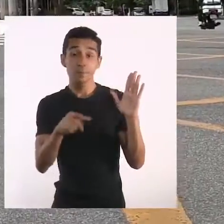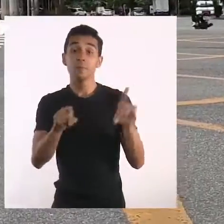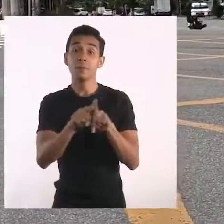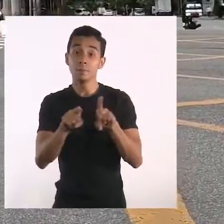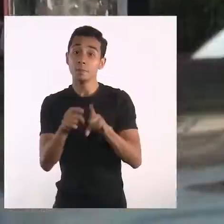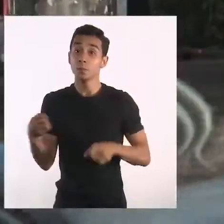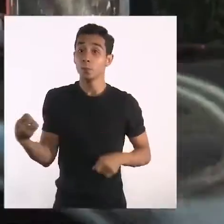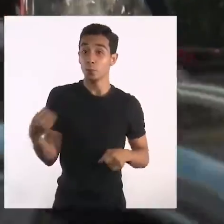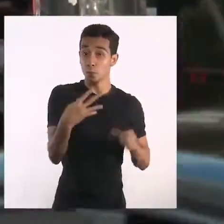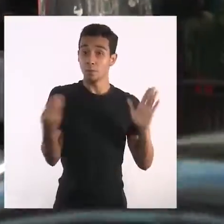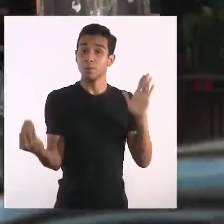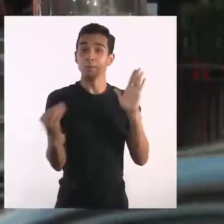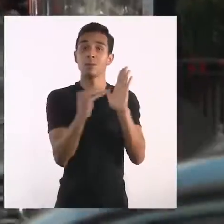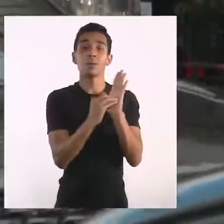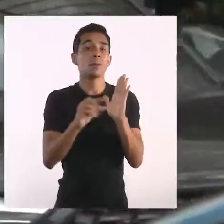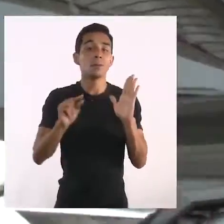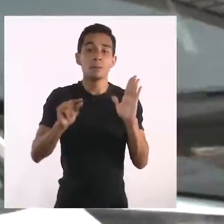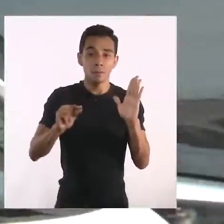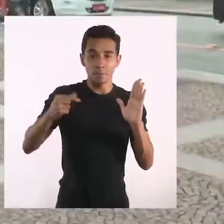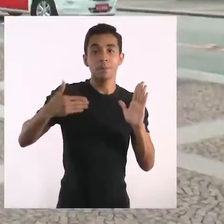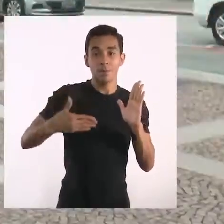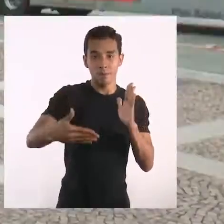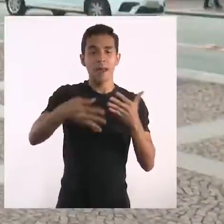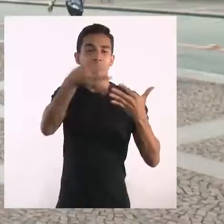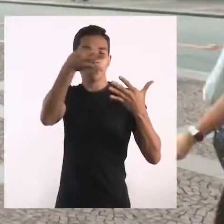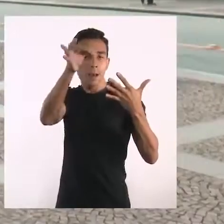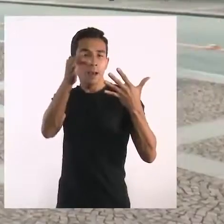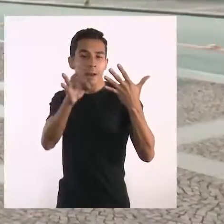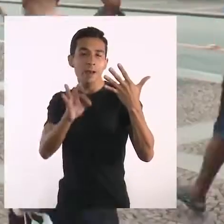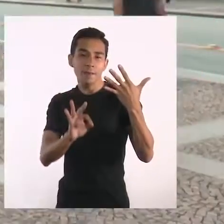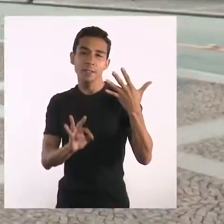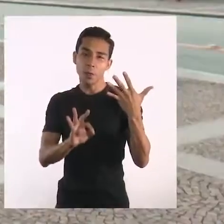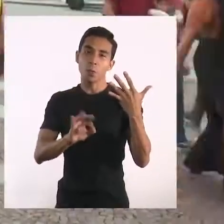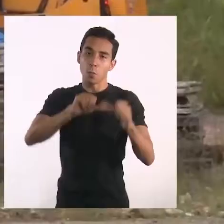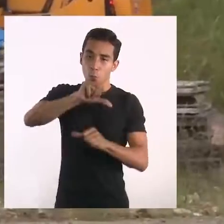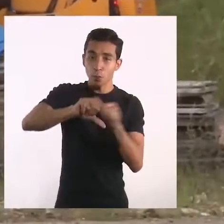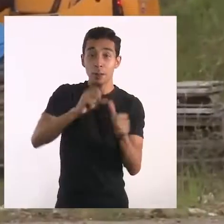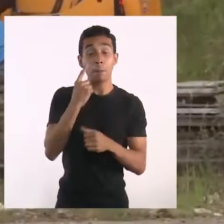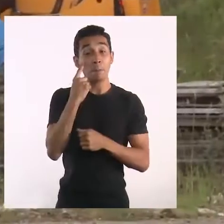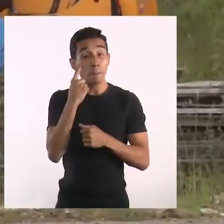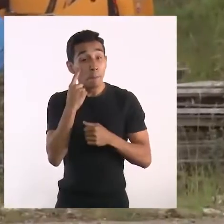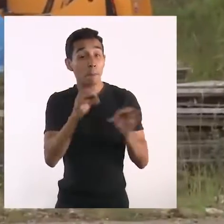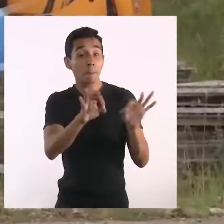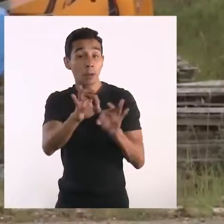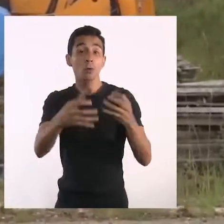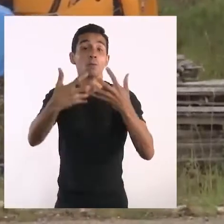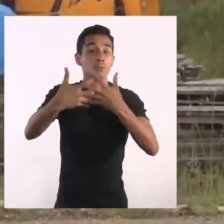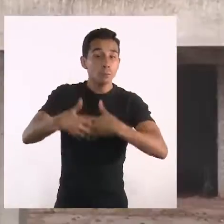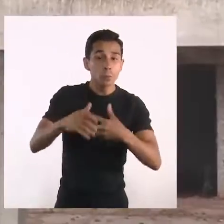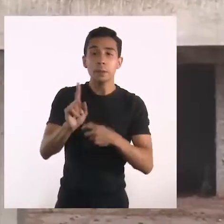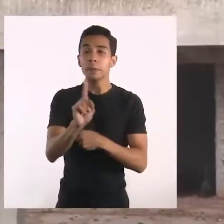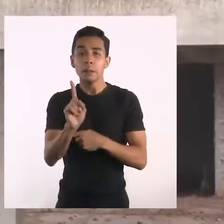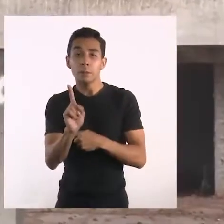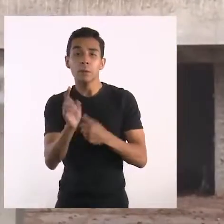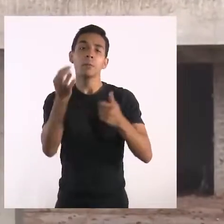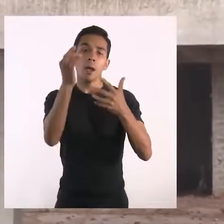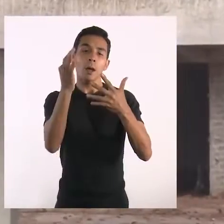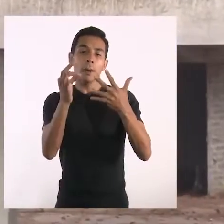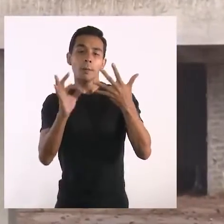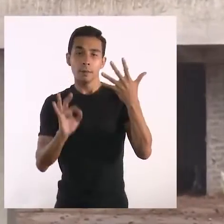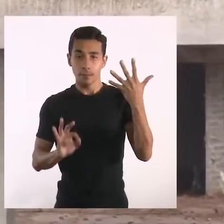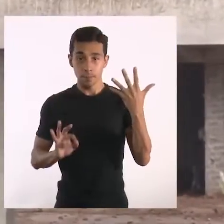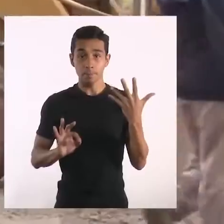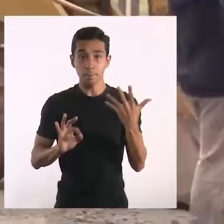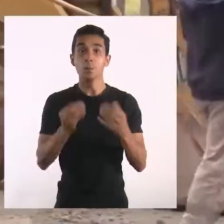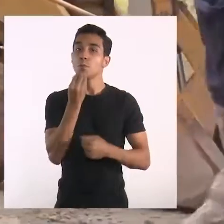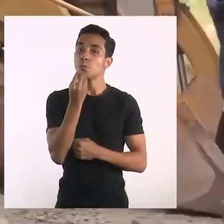diretor. Além disso, o próprio plano diretor trouxe uma grande inovação, a previsão de uma revisão intermediária para avaliar